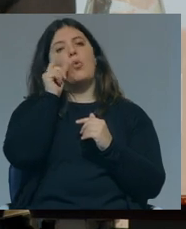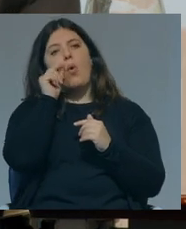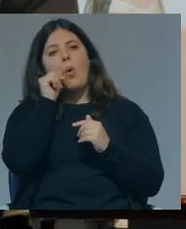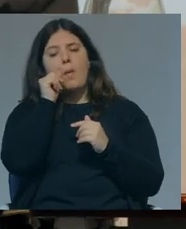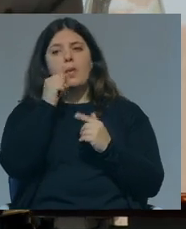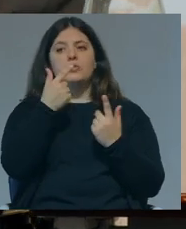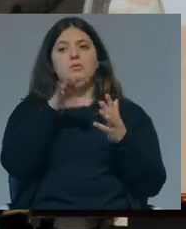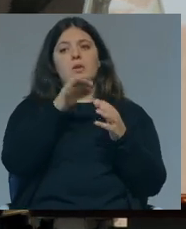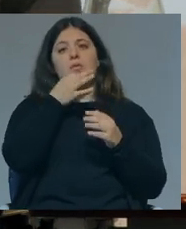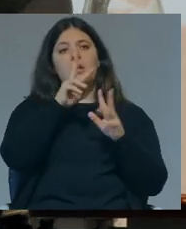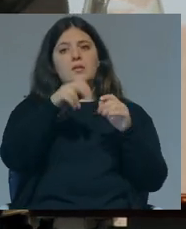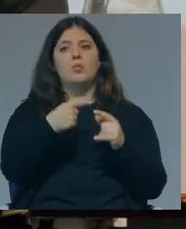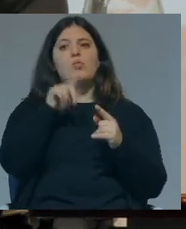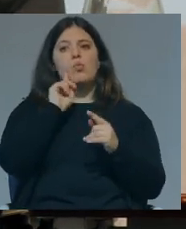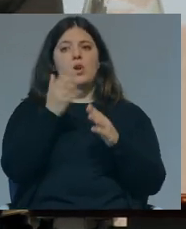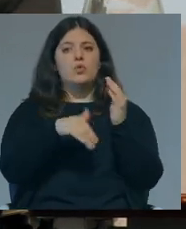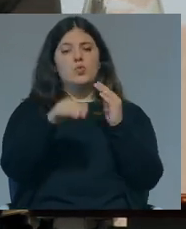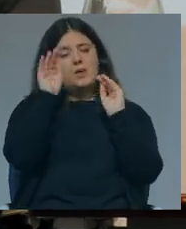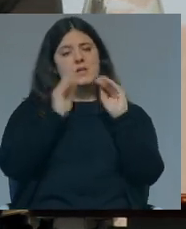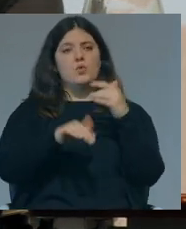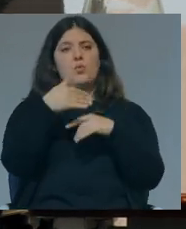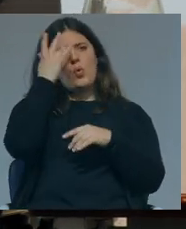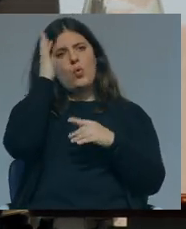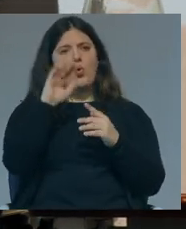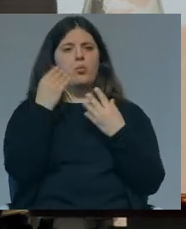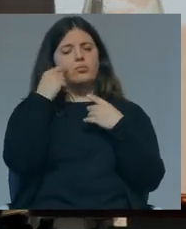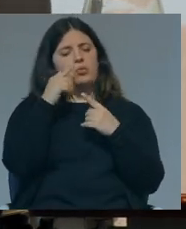um número que interessa, se calhar, a muitos jovens.